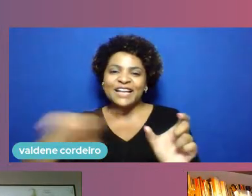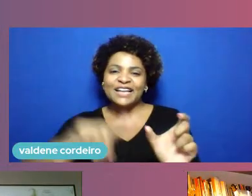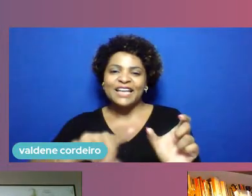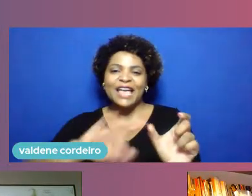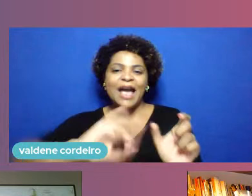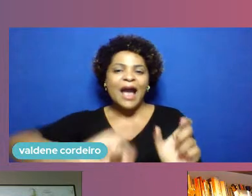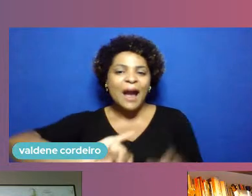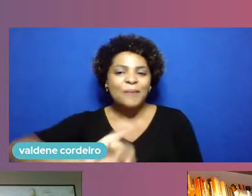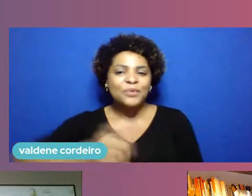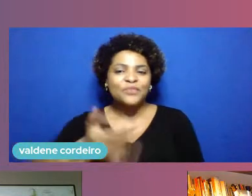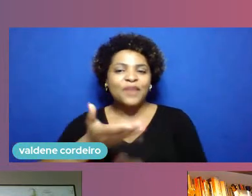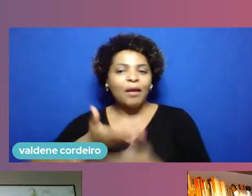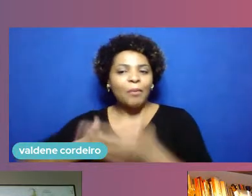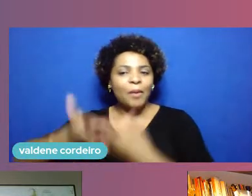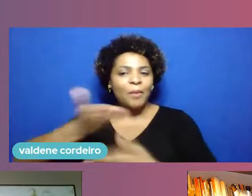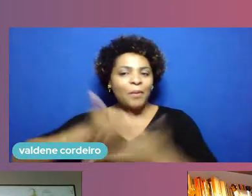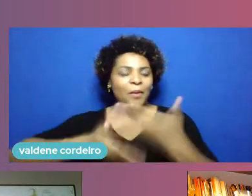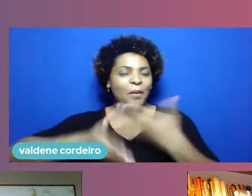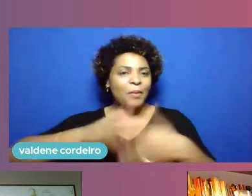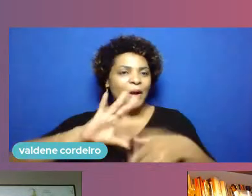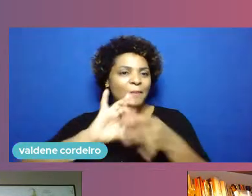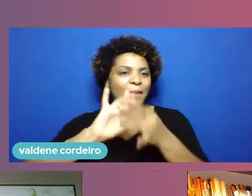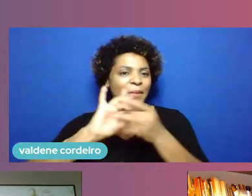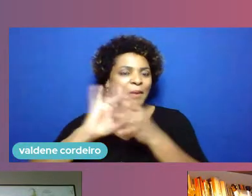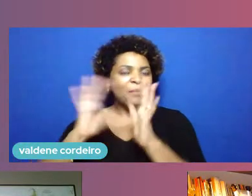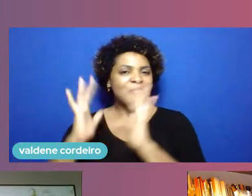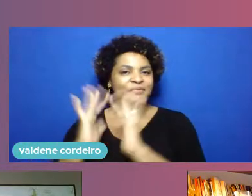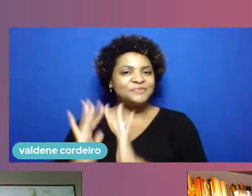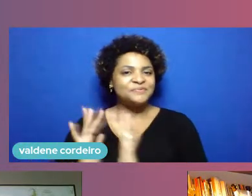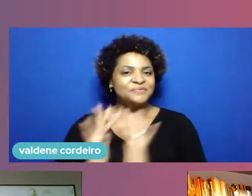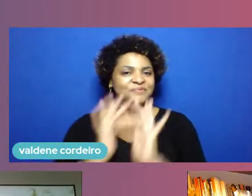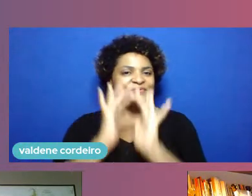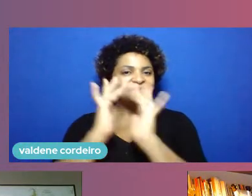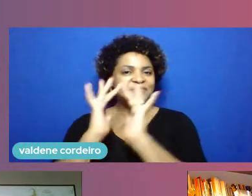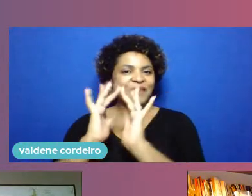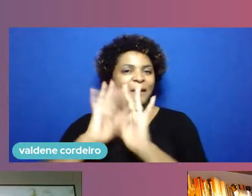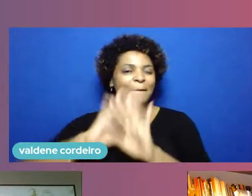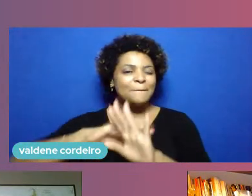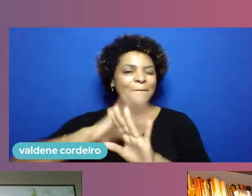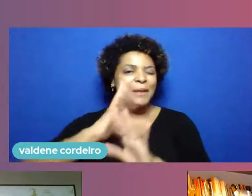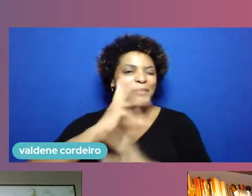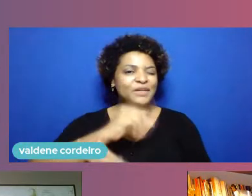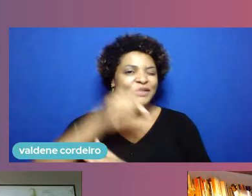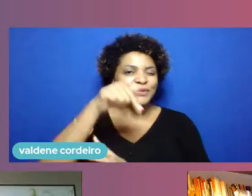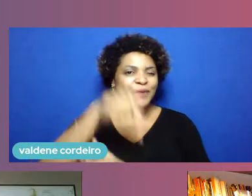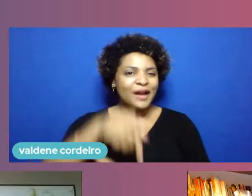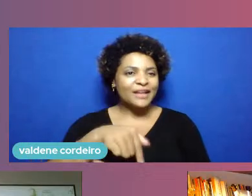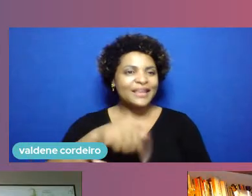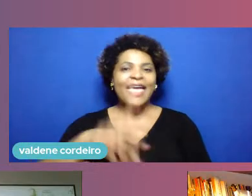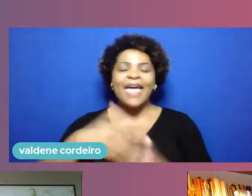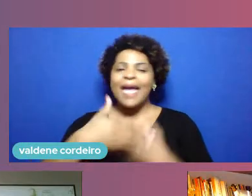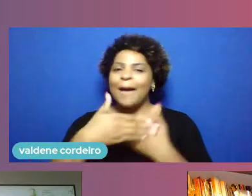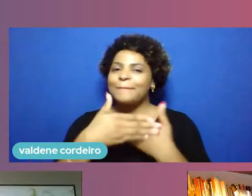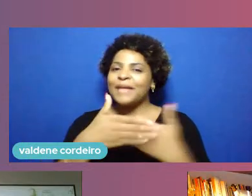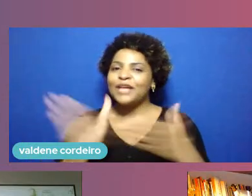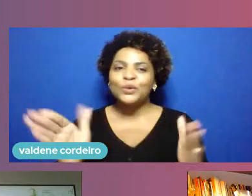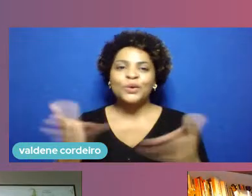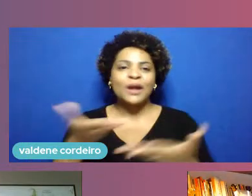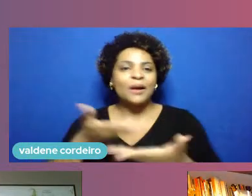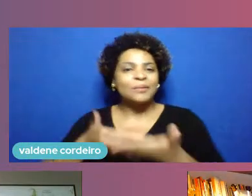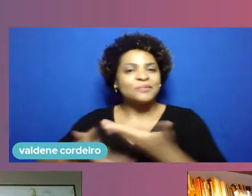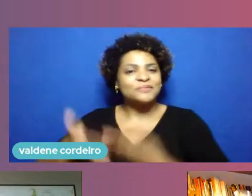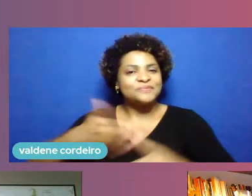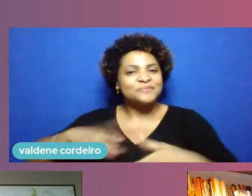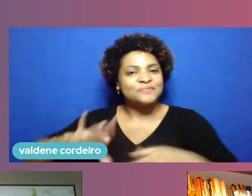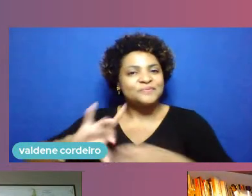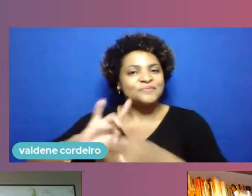trocar eu acho que uma das coisas mais lindas do ecossistema de Recife é a abertura para troca conexões